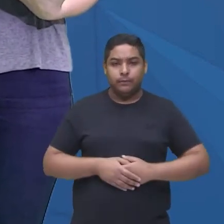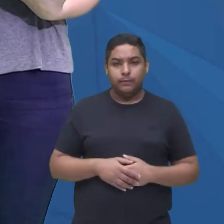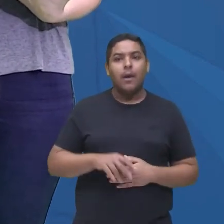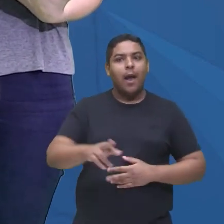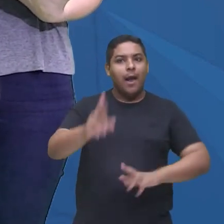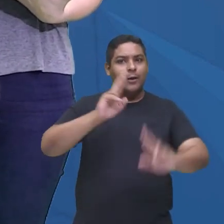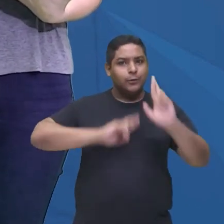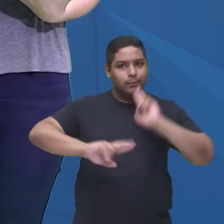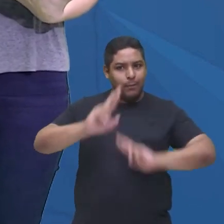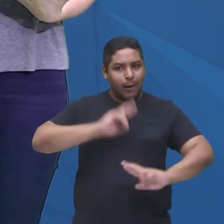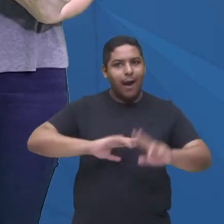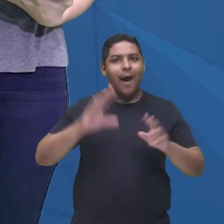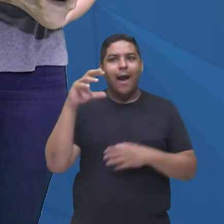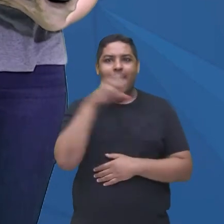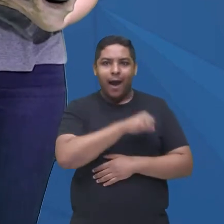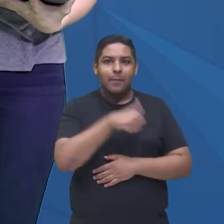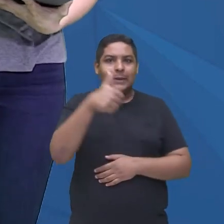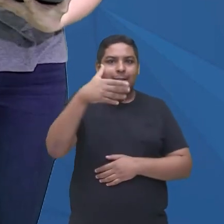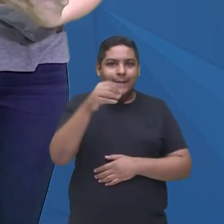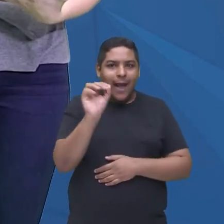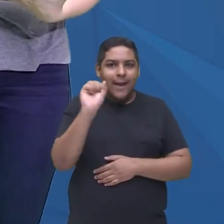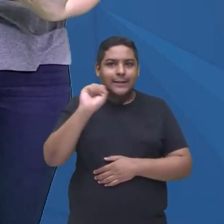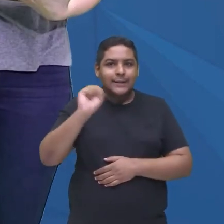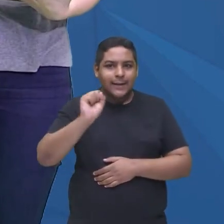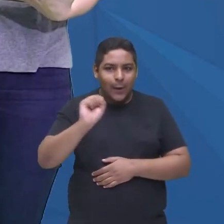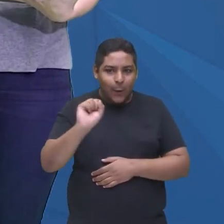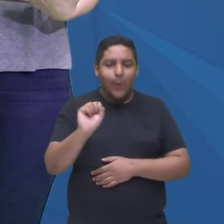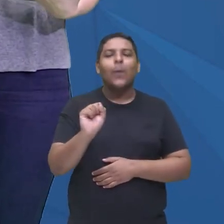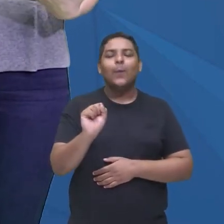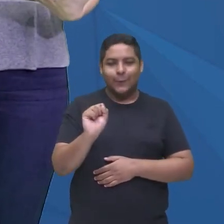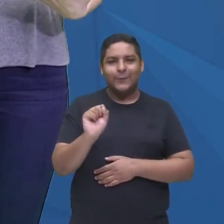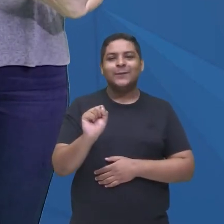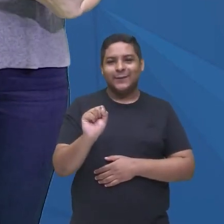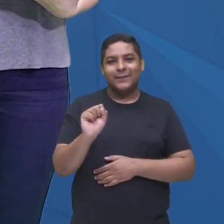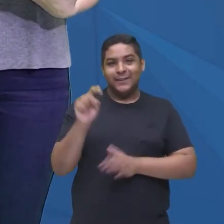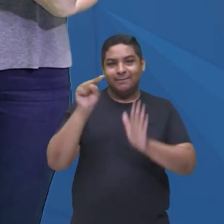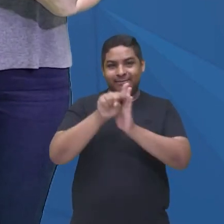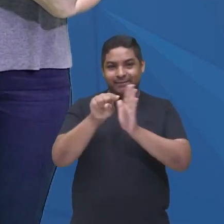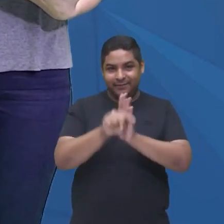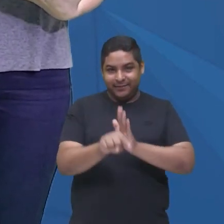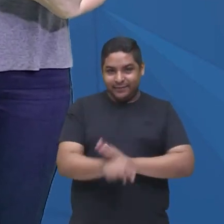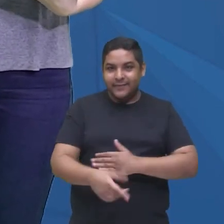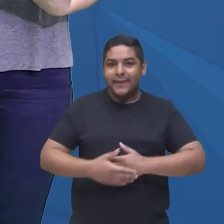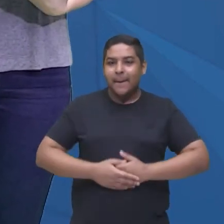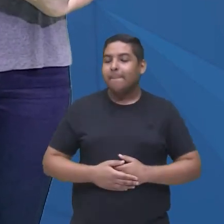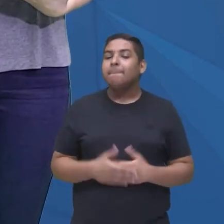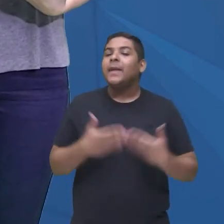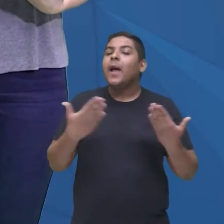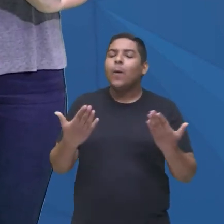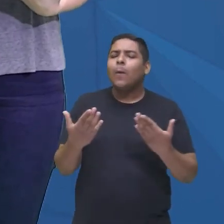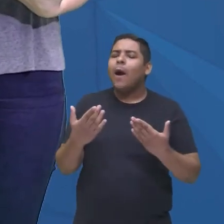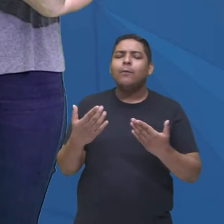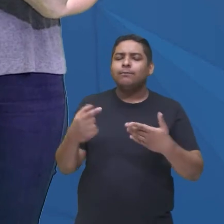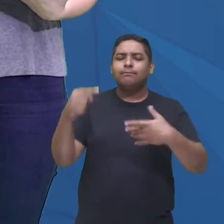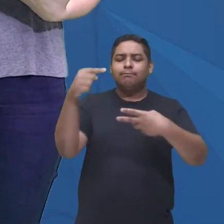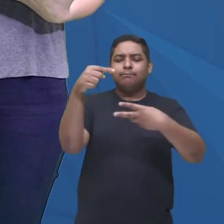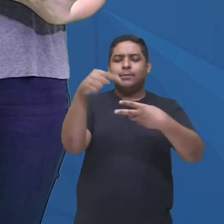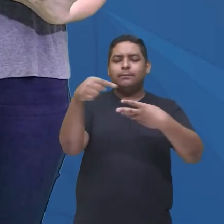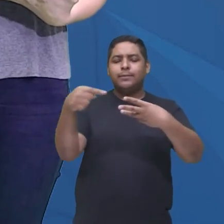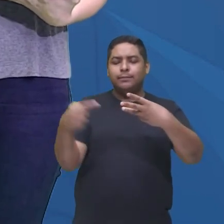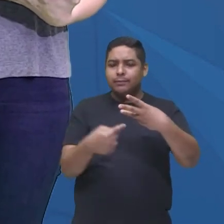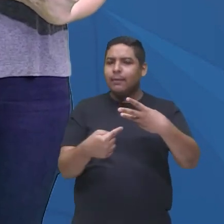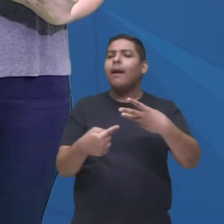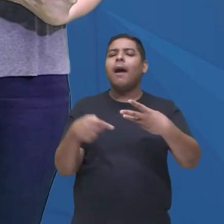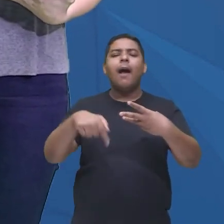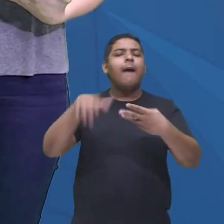responde rapidinho, dez segundos, nosso quiz, no que que é, qual desses itens aí, Chandler